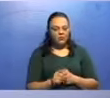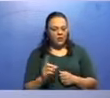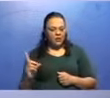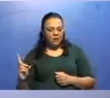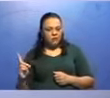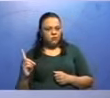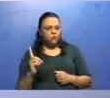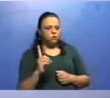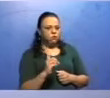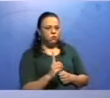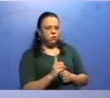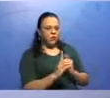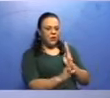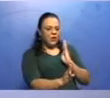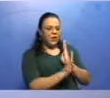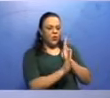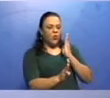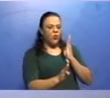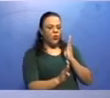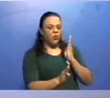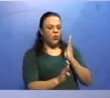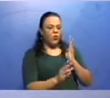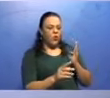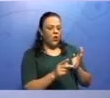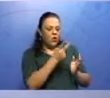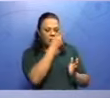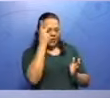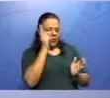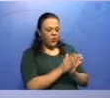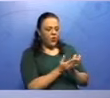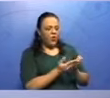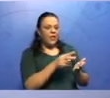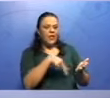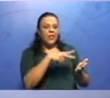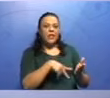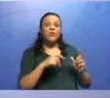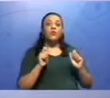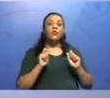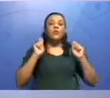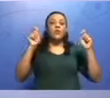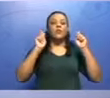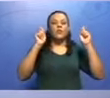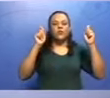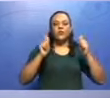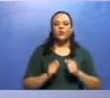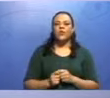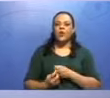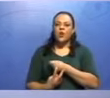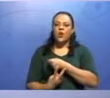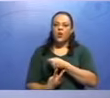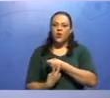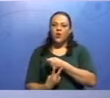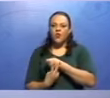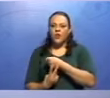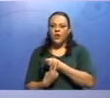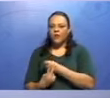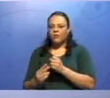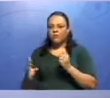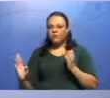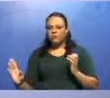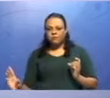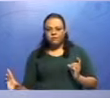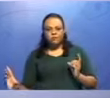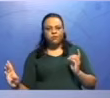de livros de aventura. Hum, encontrar não é um livro de estado, não é um verbo de estado. Novamente, o meu sujeito é o